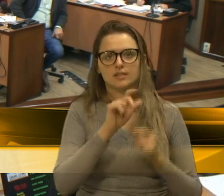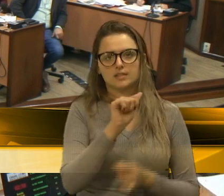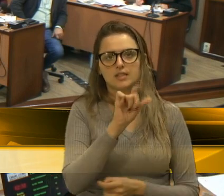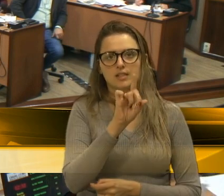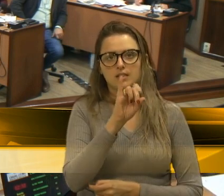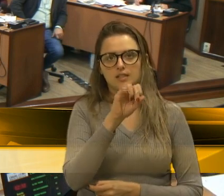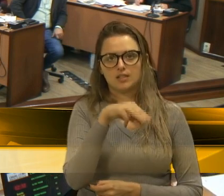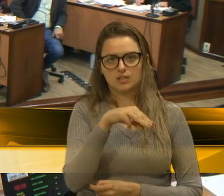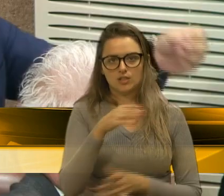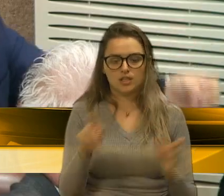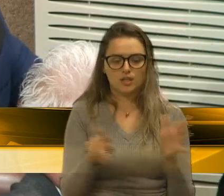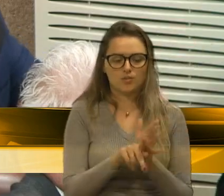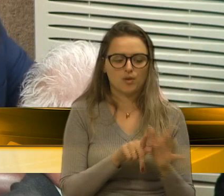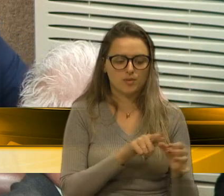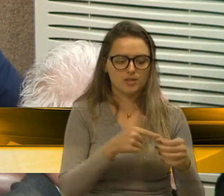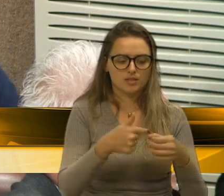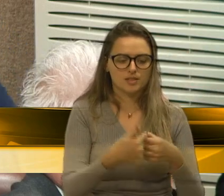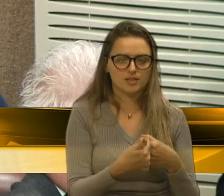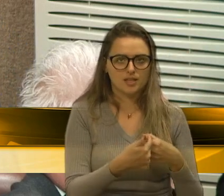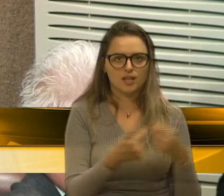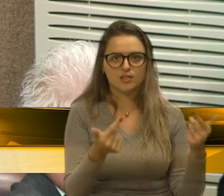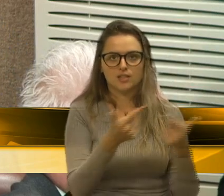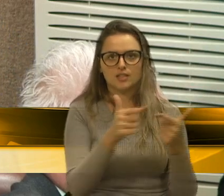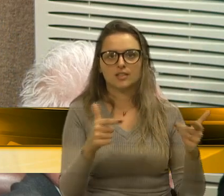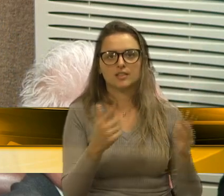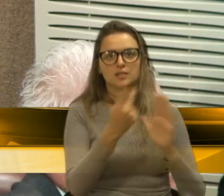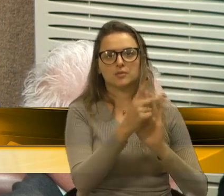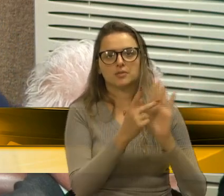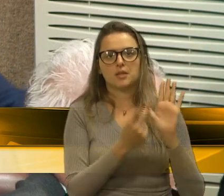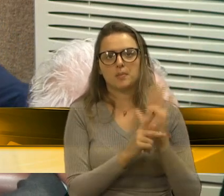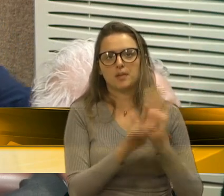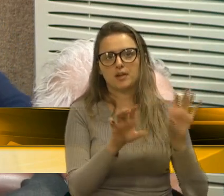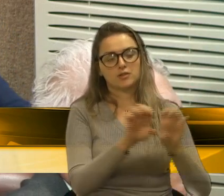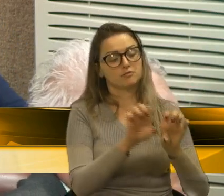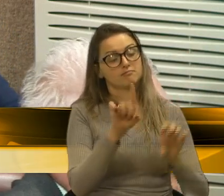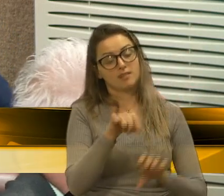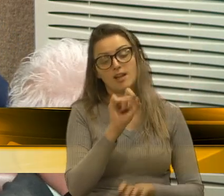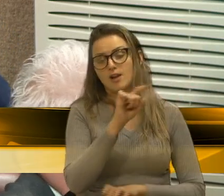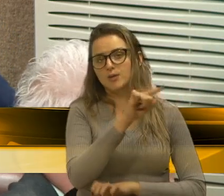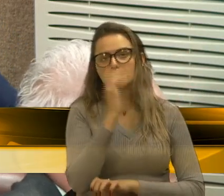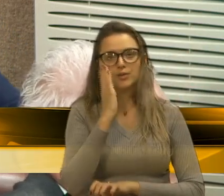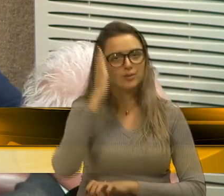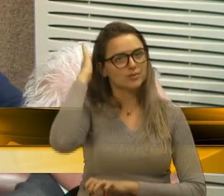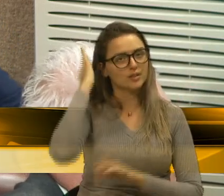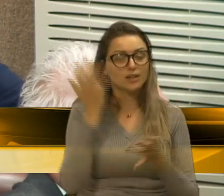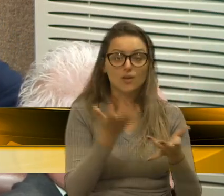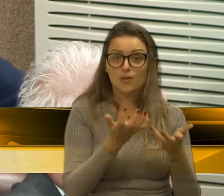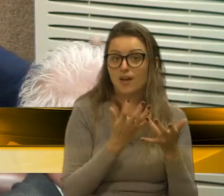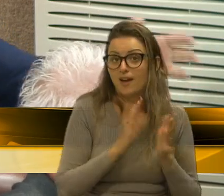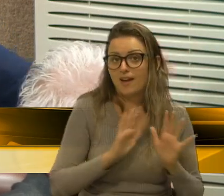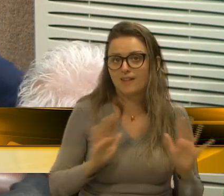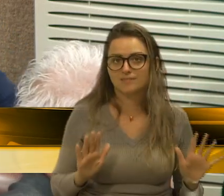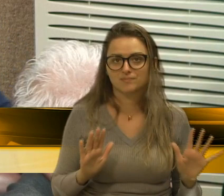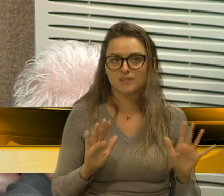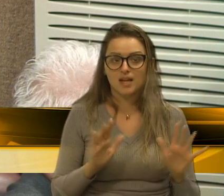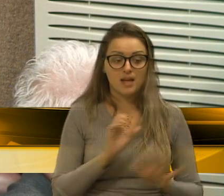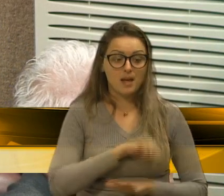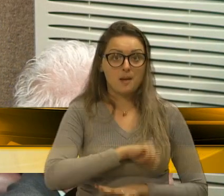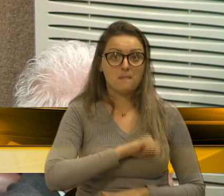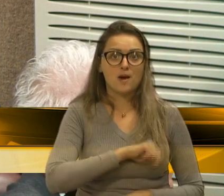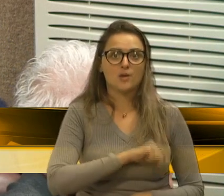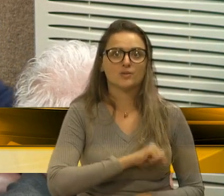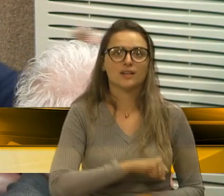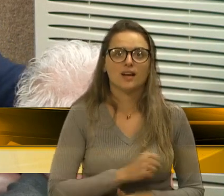e a cidade ficar aí sim sem plano diretor. É isso que eles estão pensando. Essa é a maldade contra a cidade.